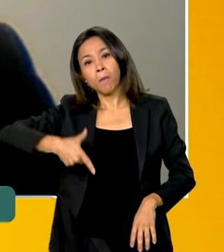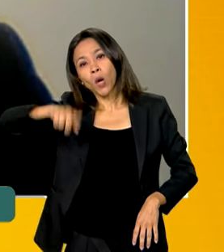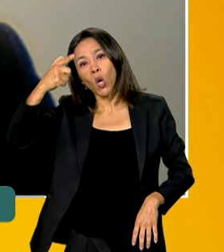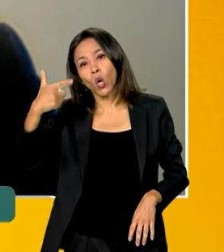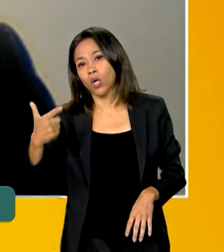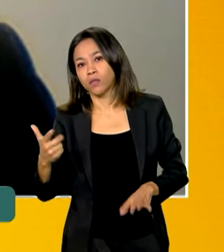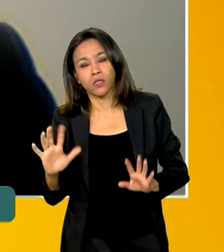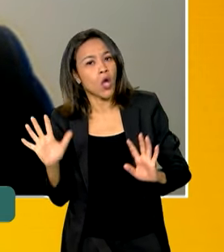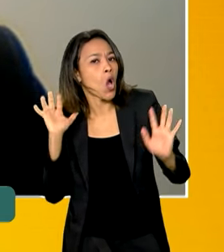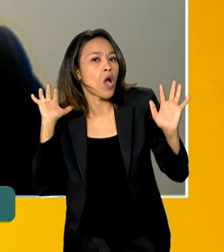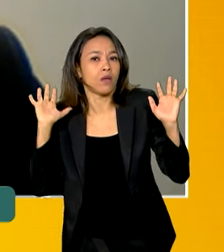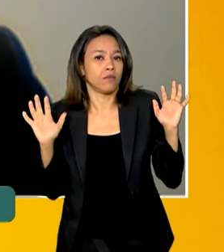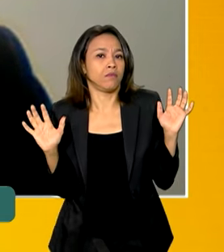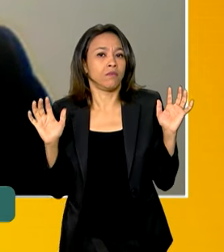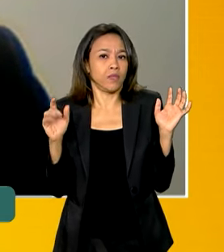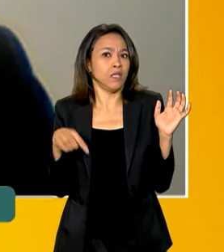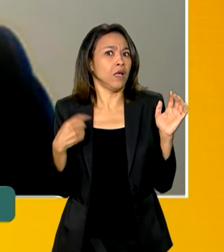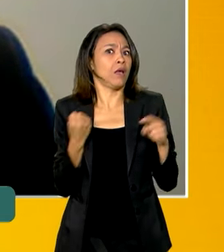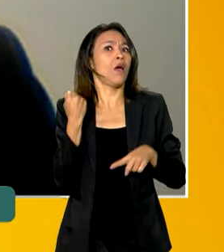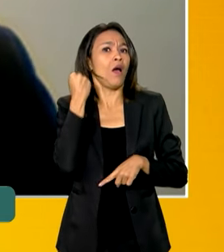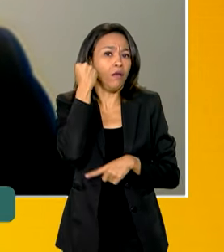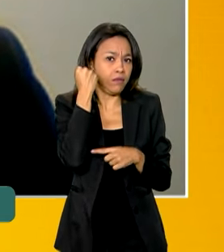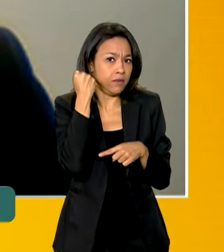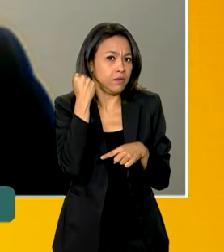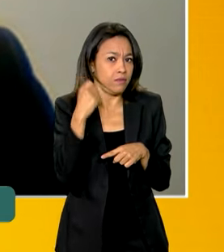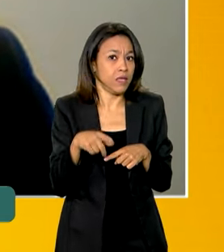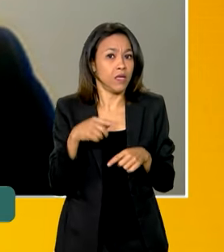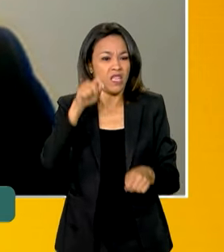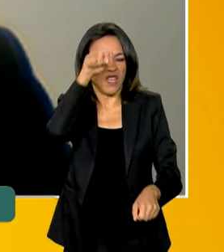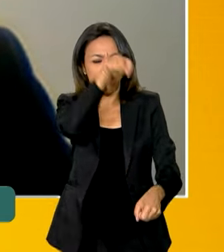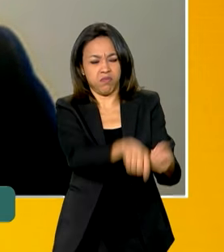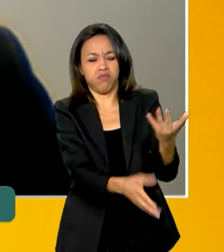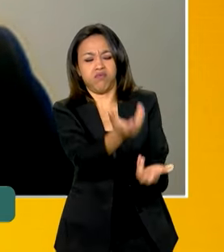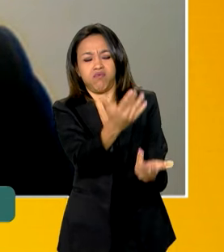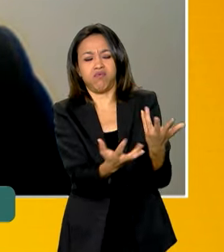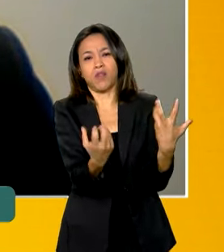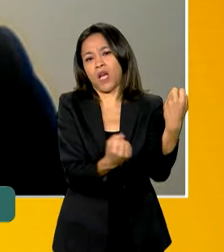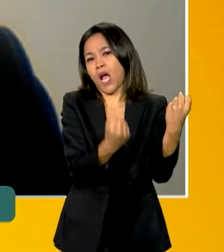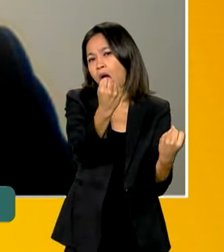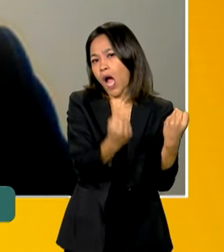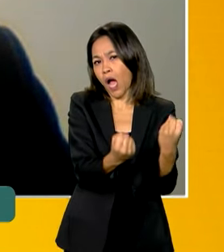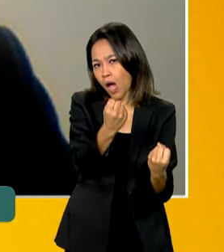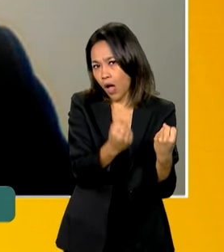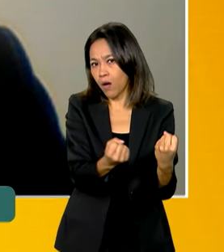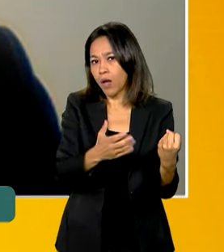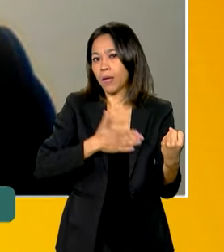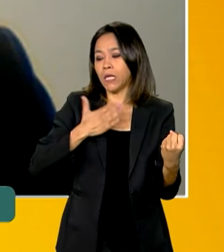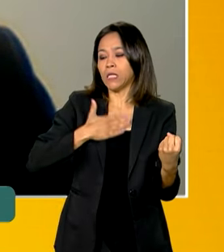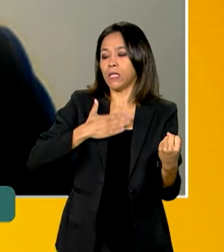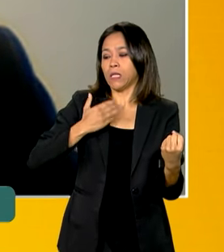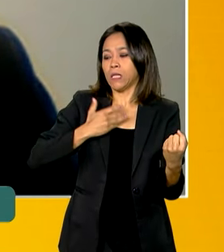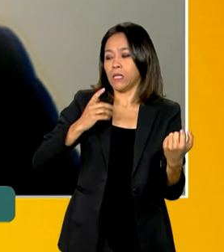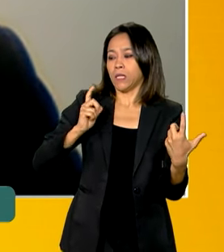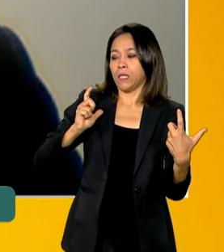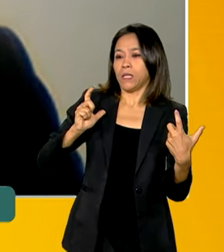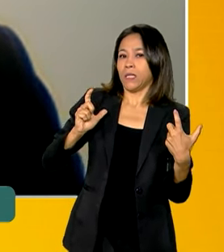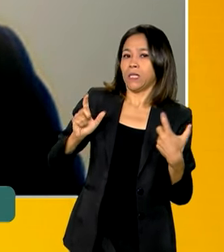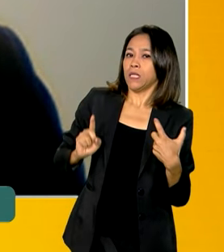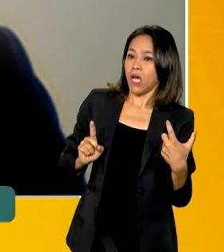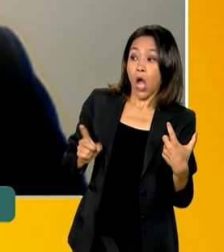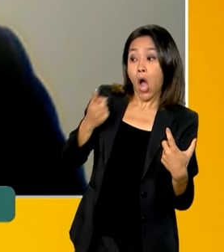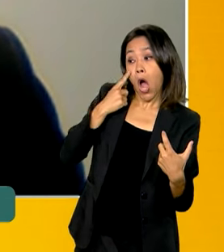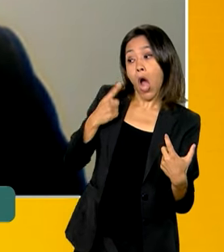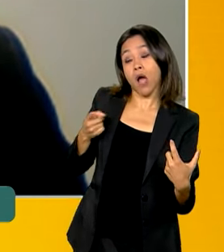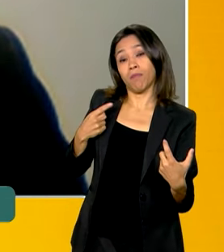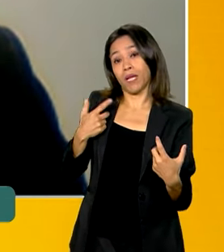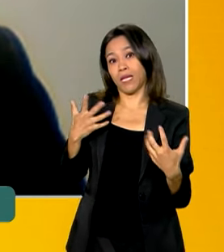contra as comunidades indígenas, o que é muito grave, mas também queima de veículos, uma forma de intimidar a comunidade indígena que ali pleiteia pelo